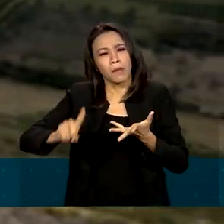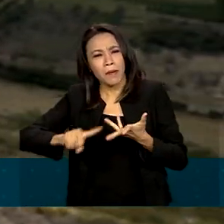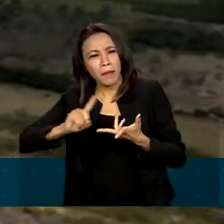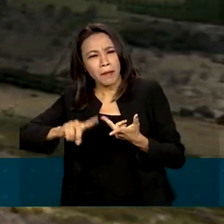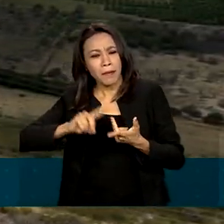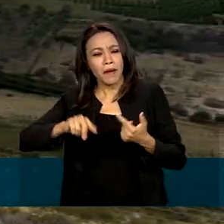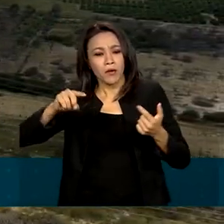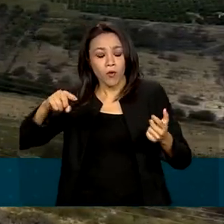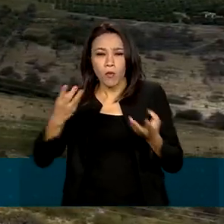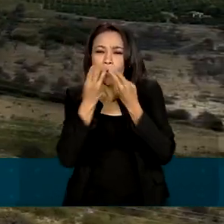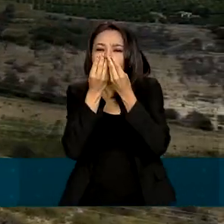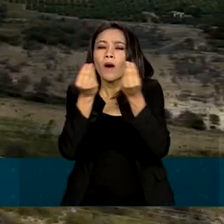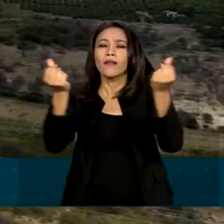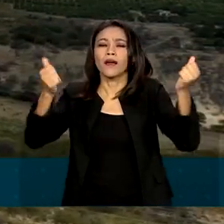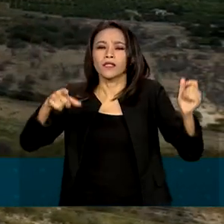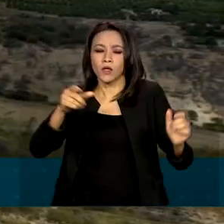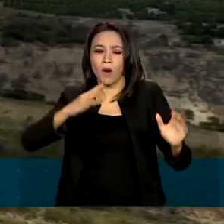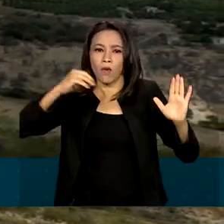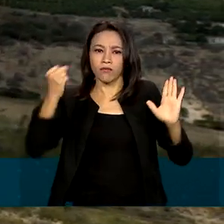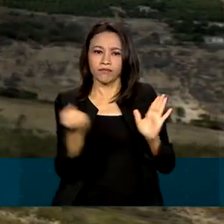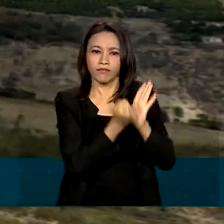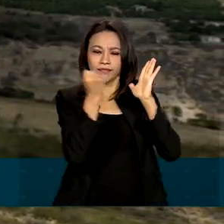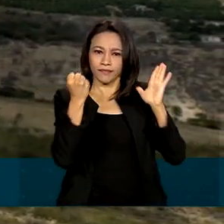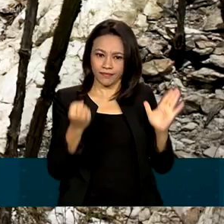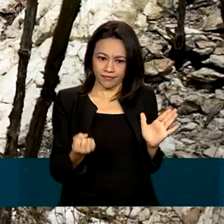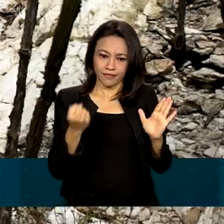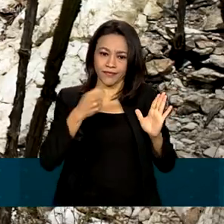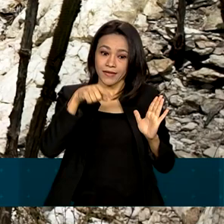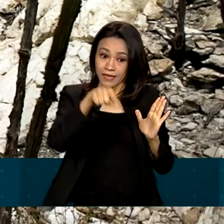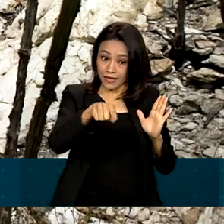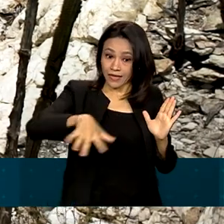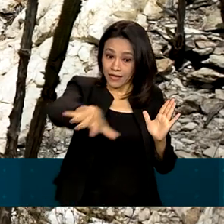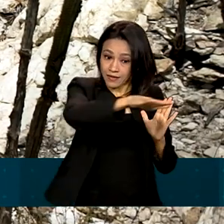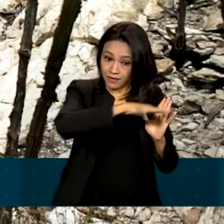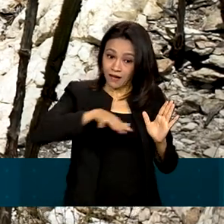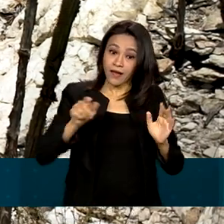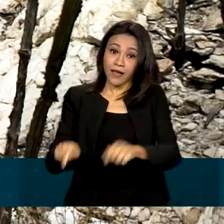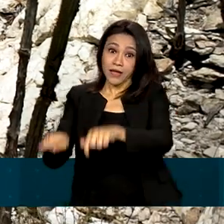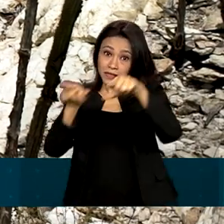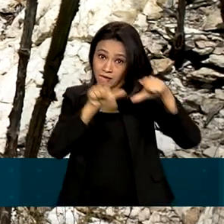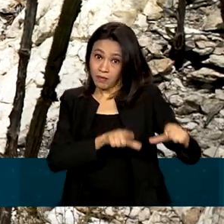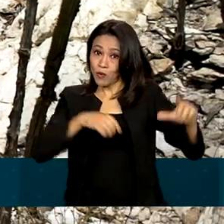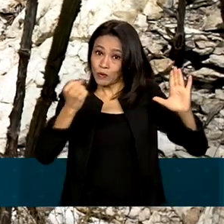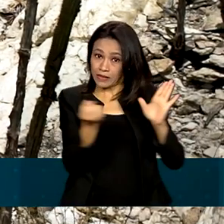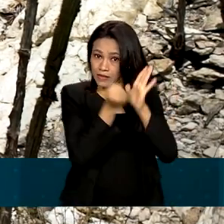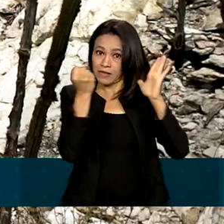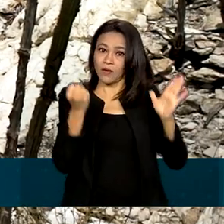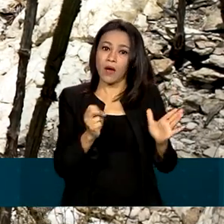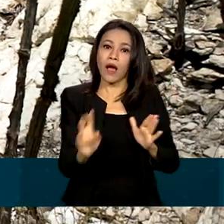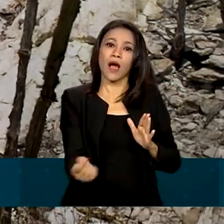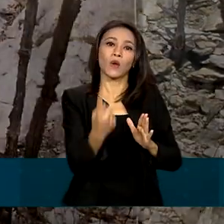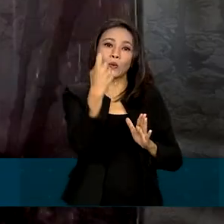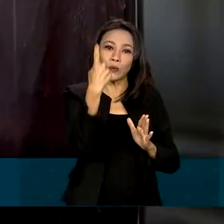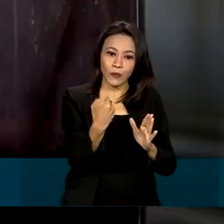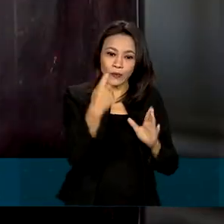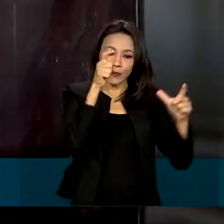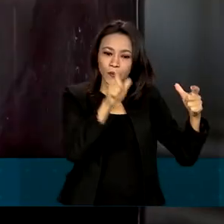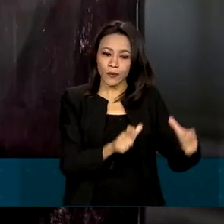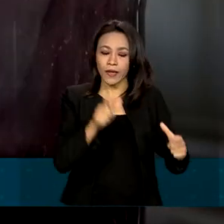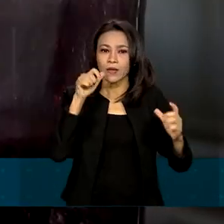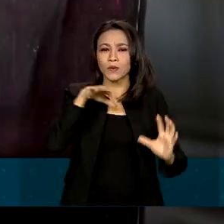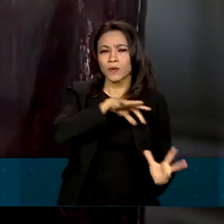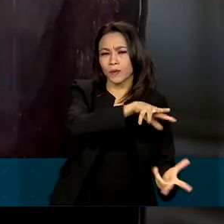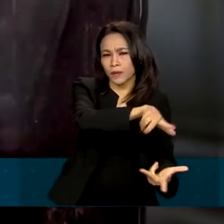indicação geográfica, como acaba de receber o Vale do Rio São Francisco, a única região do mundo a